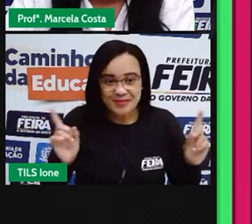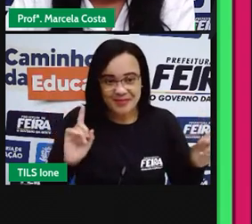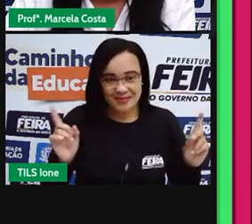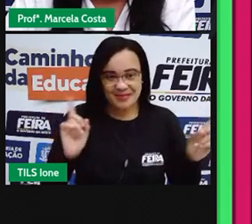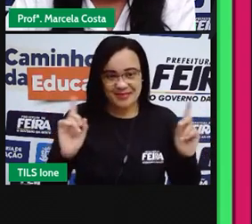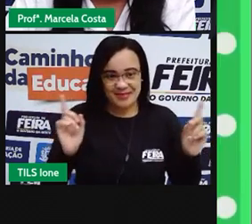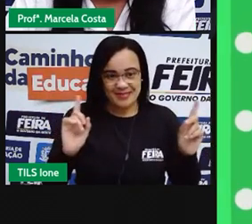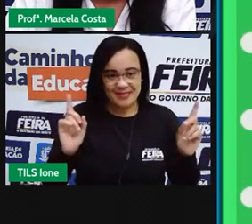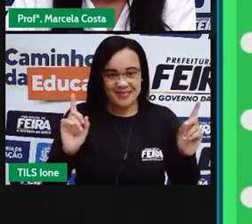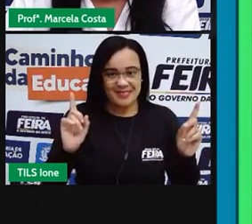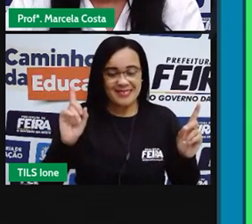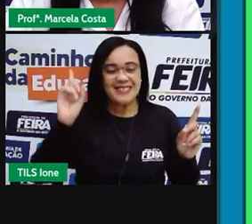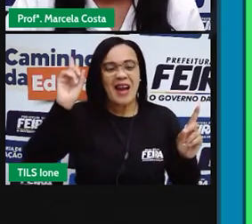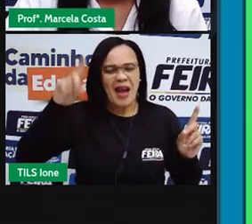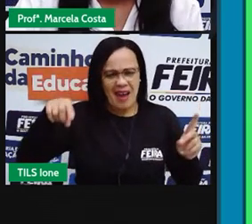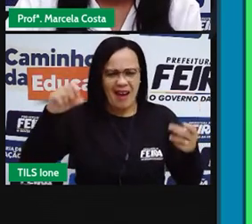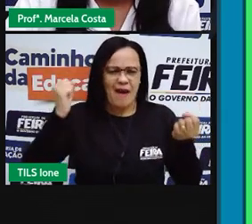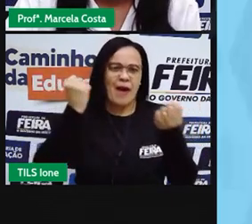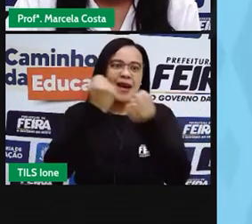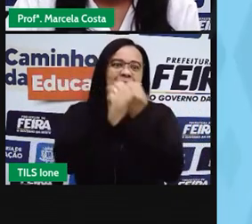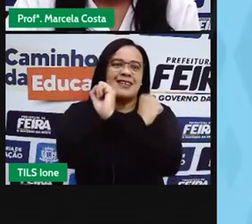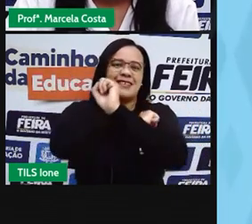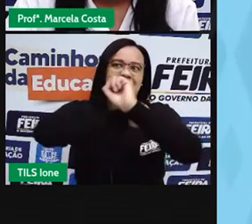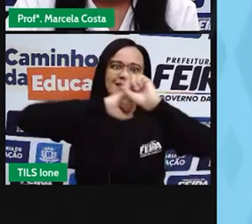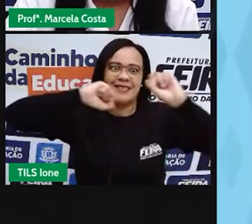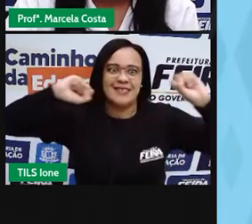ele é grande.